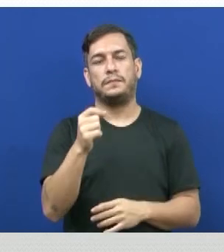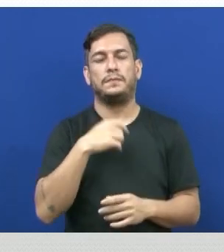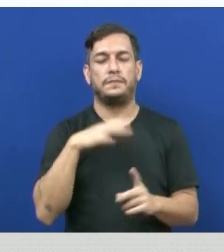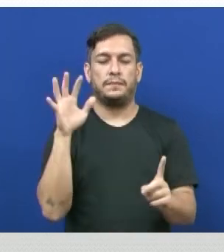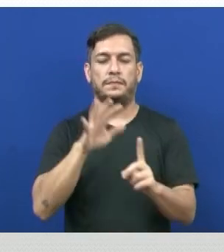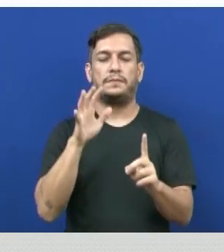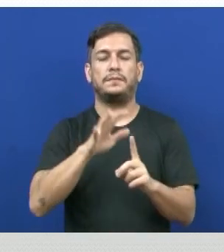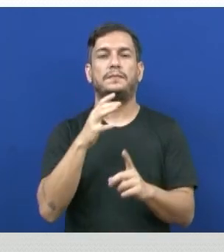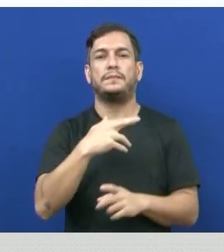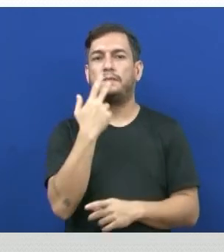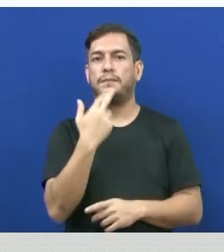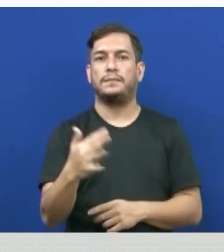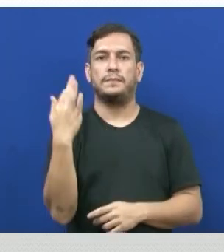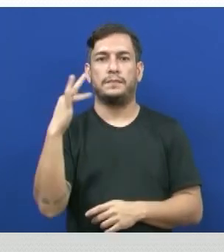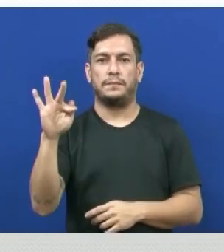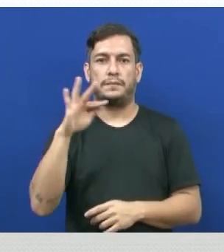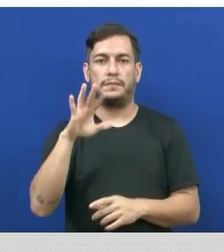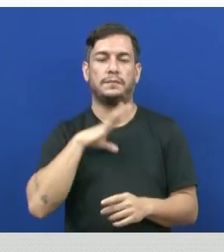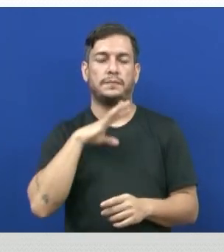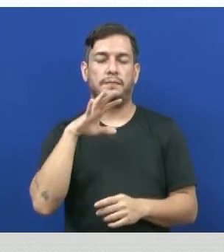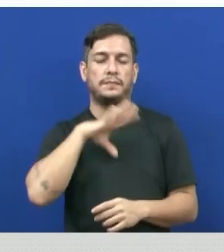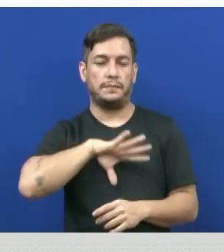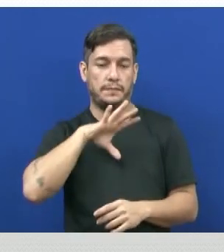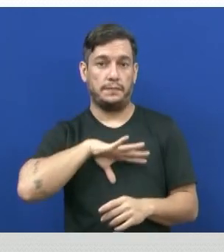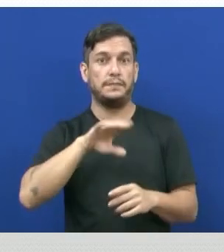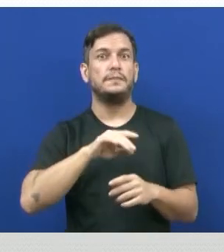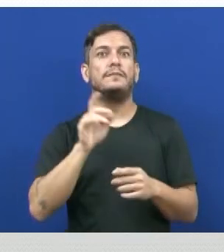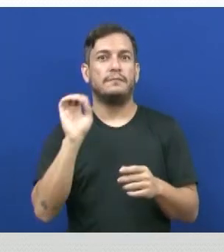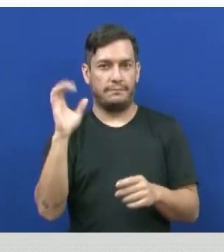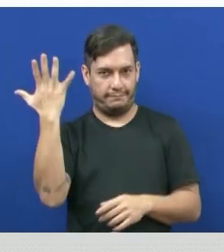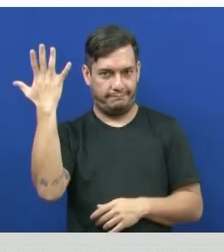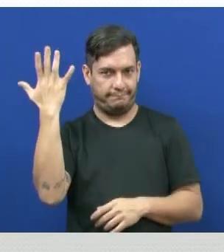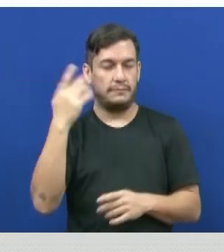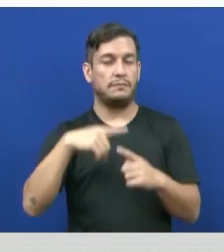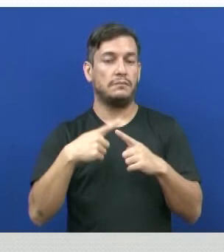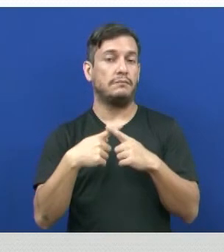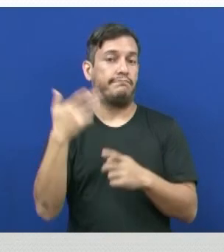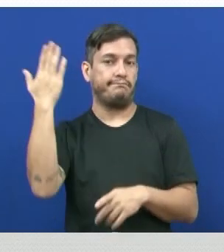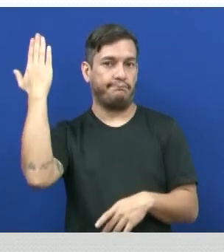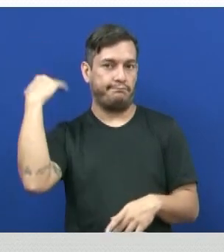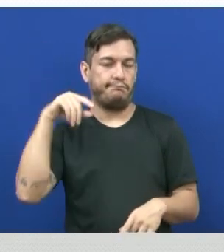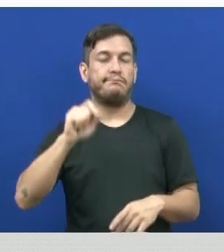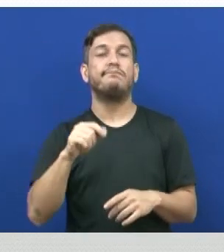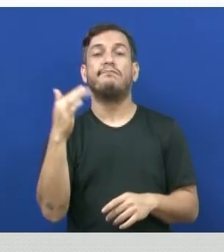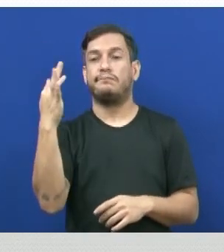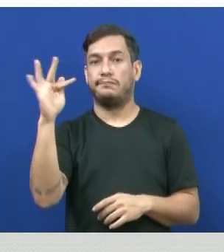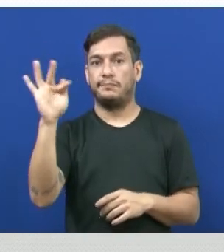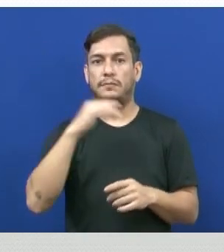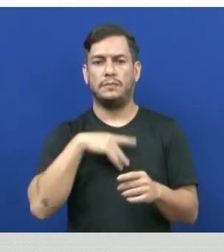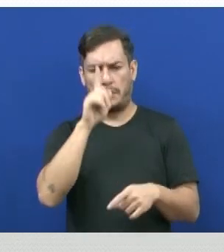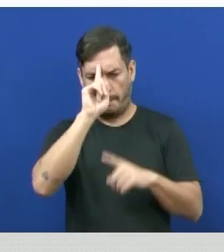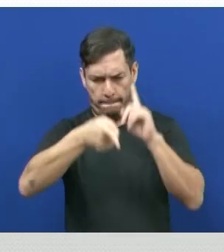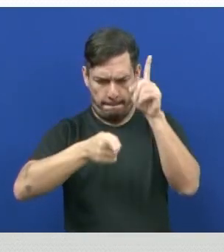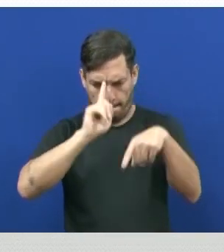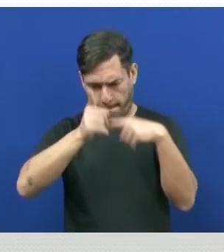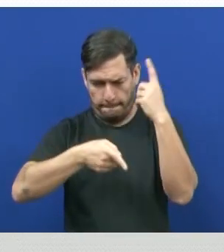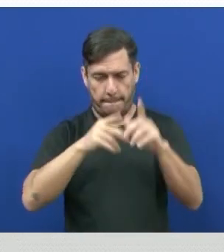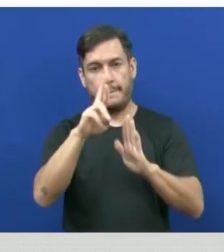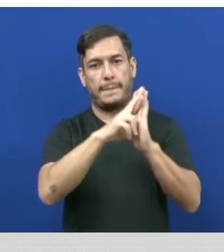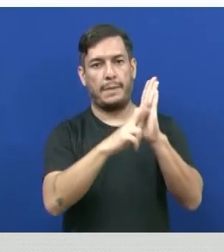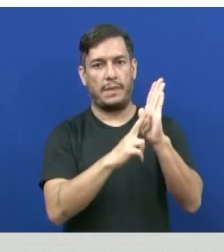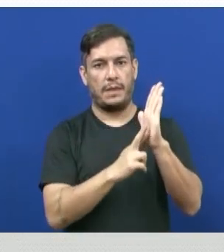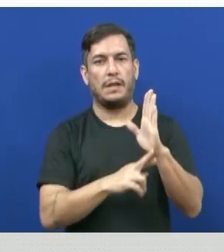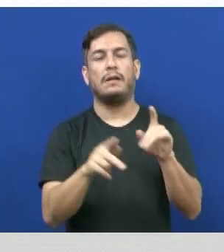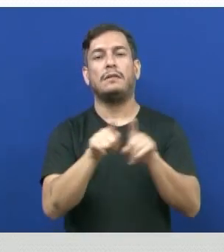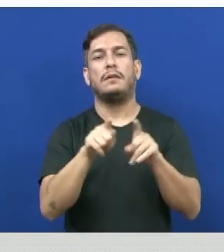francesa sobre a portuguesa era enorme. Tudo isso porque naquela época, naquela época, era a França que ditava as regras e que nos dizia